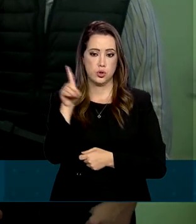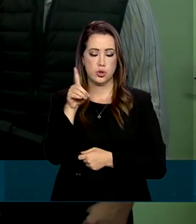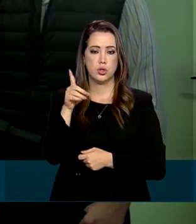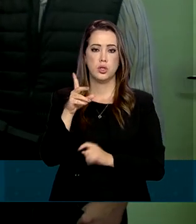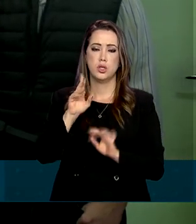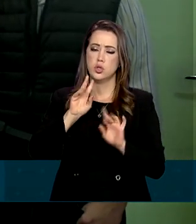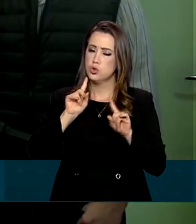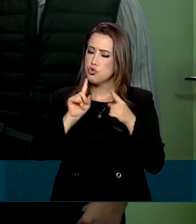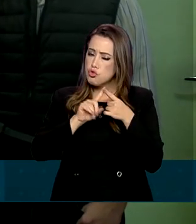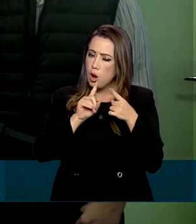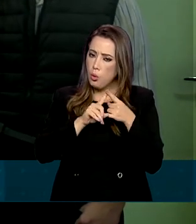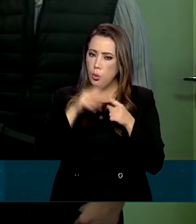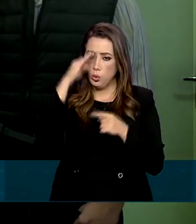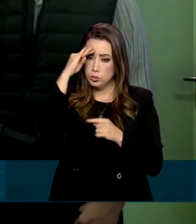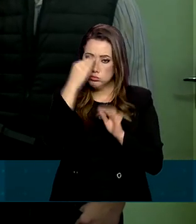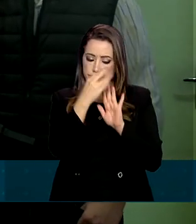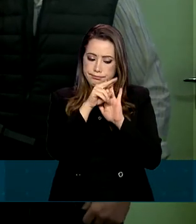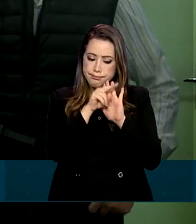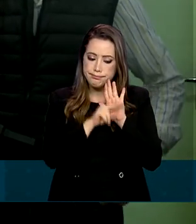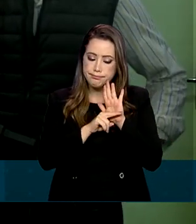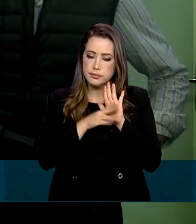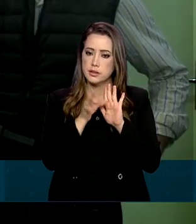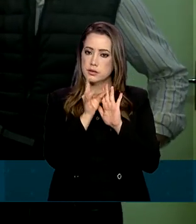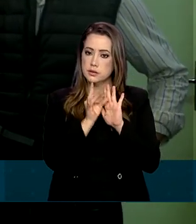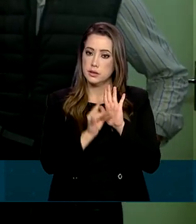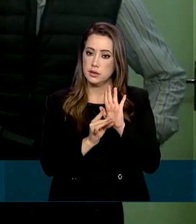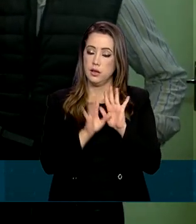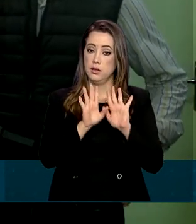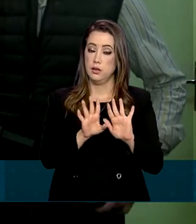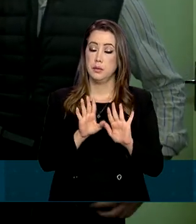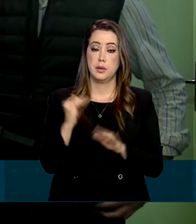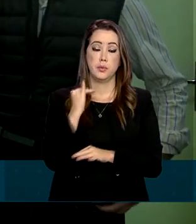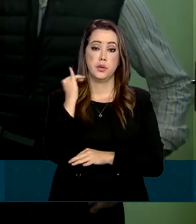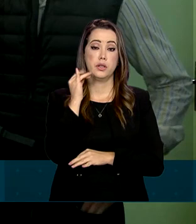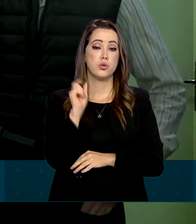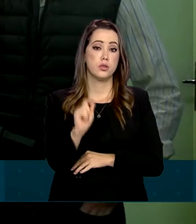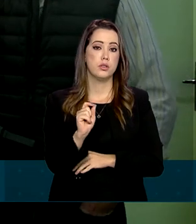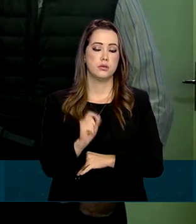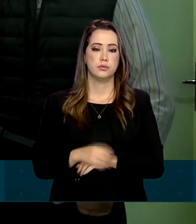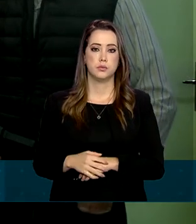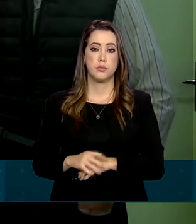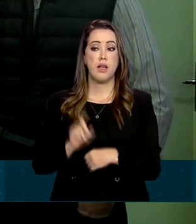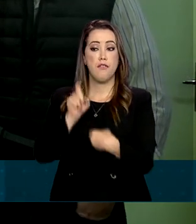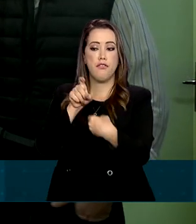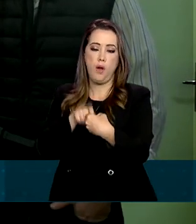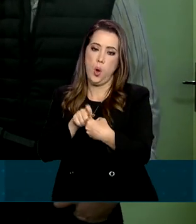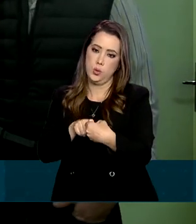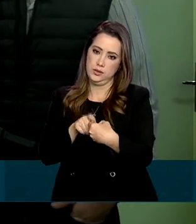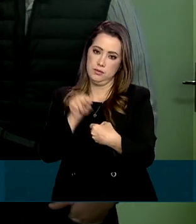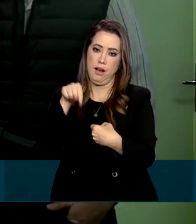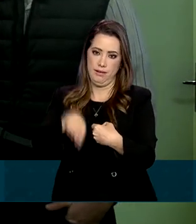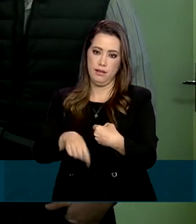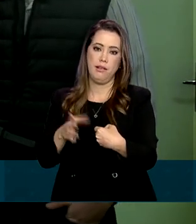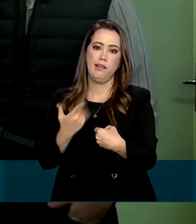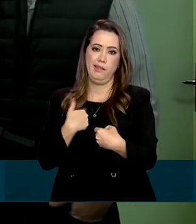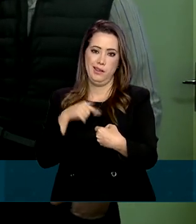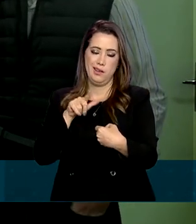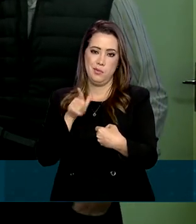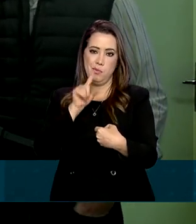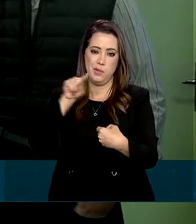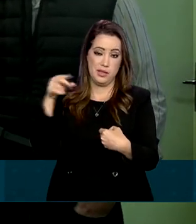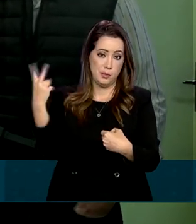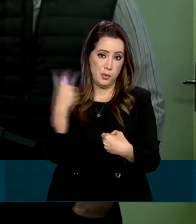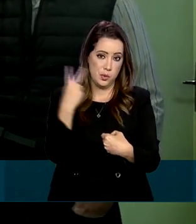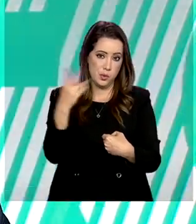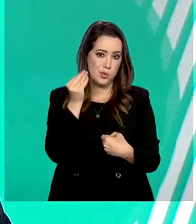segundo a prescrição. E aí, vem uma parte muito importante, é retornar para cá para fazer o